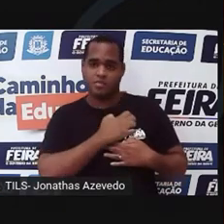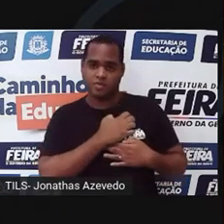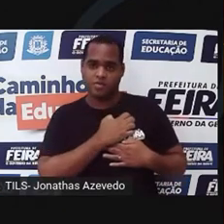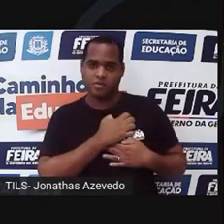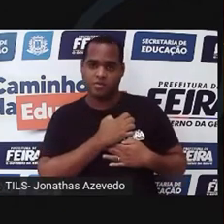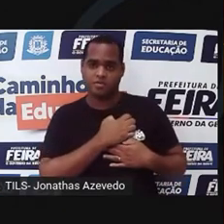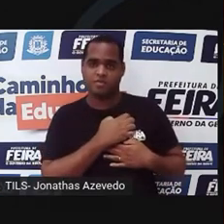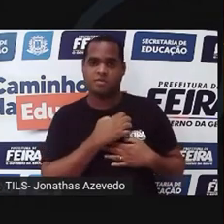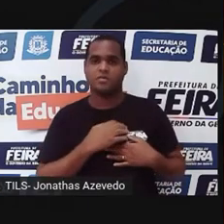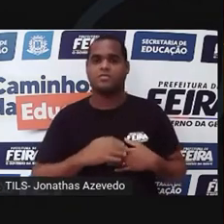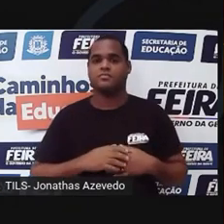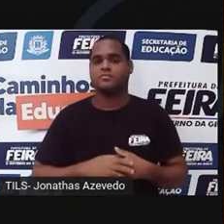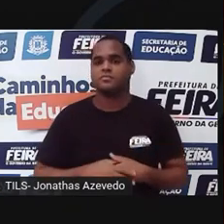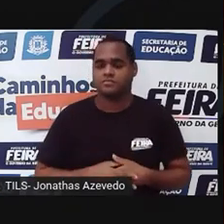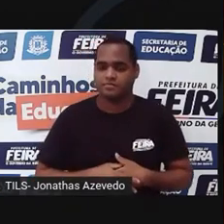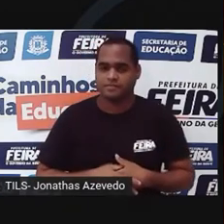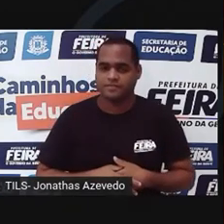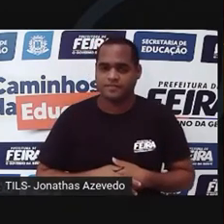no teu corpo.